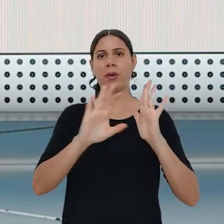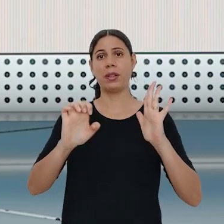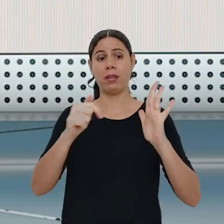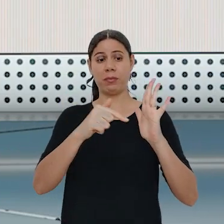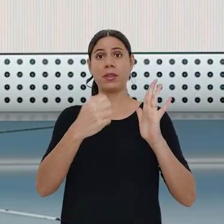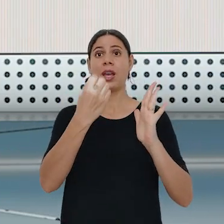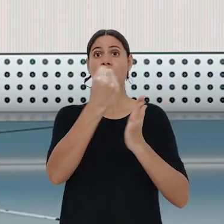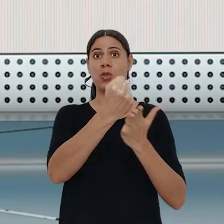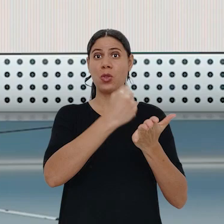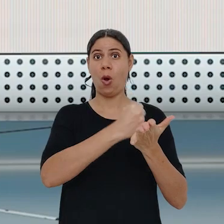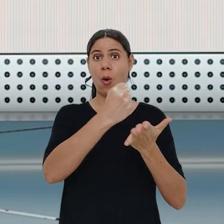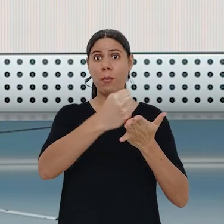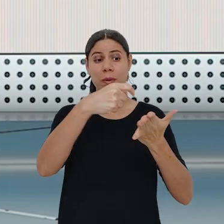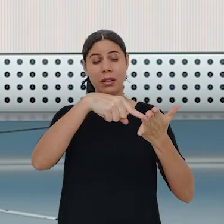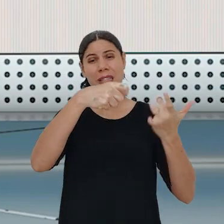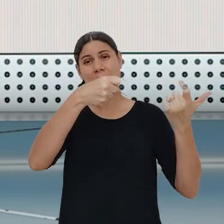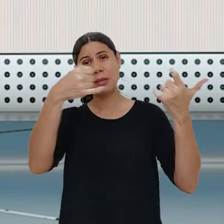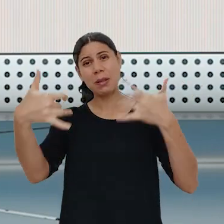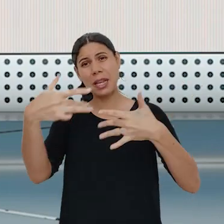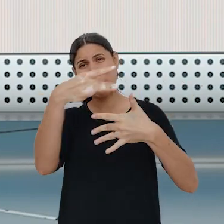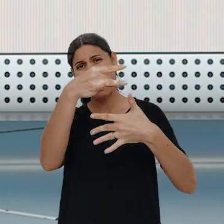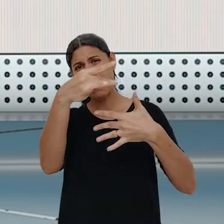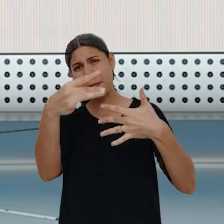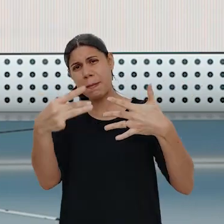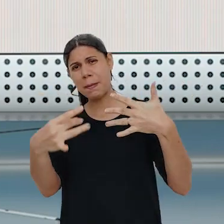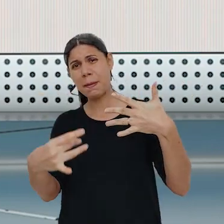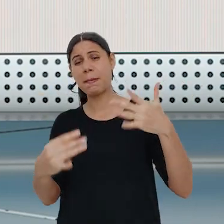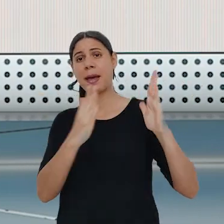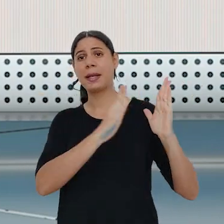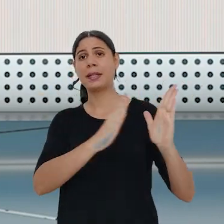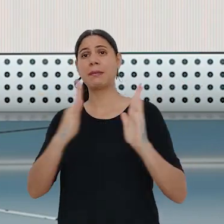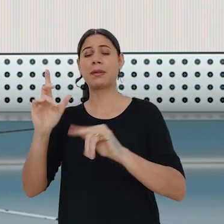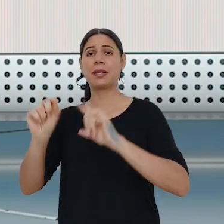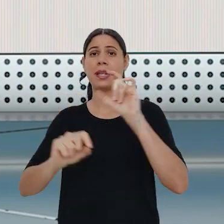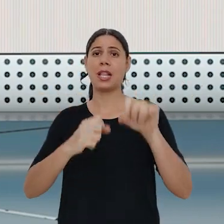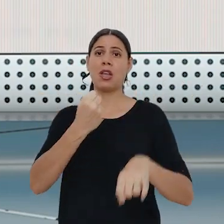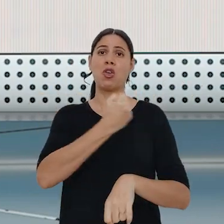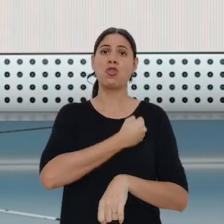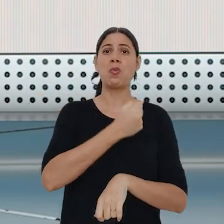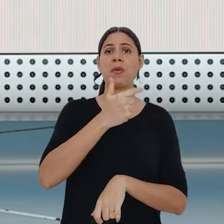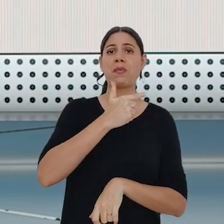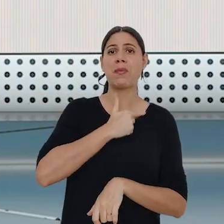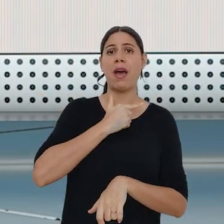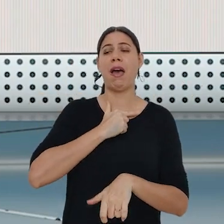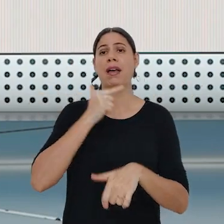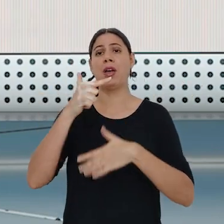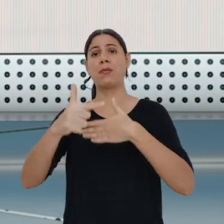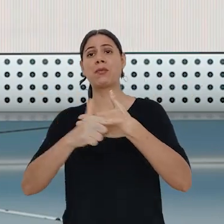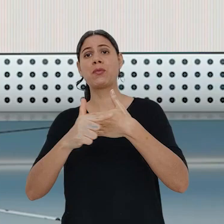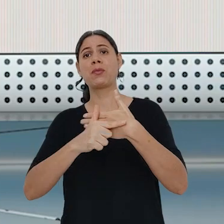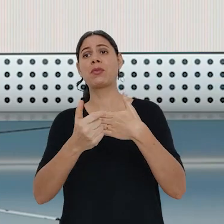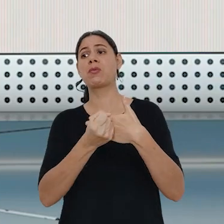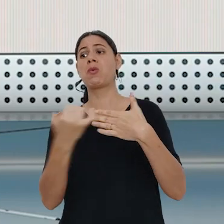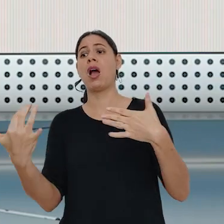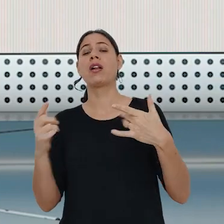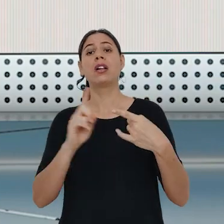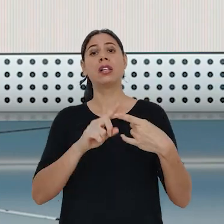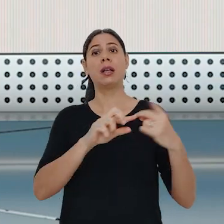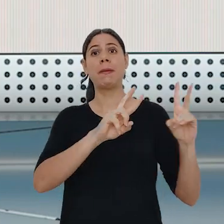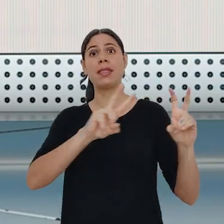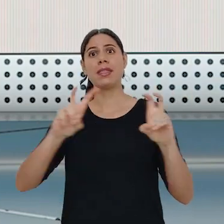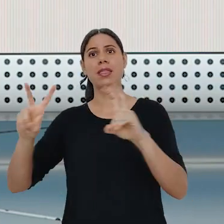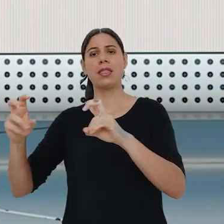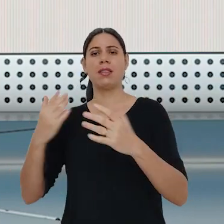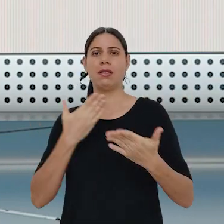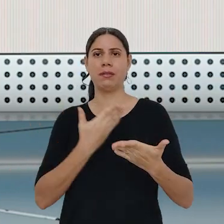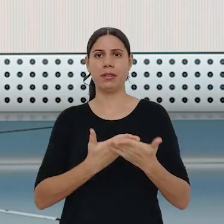que é o documento onde estão os detalhes do processo seletivo, desde o número de vagas e cargos ofertados até as matérias